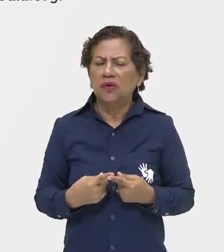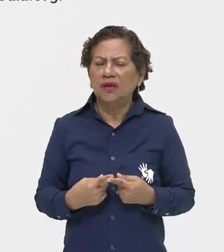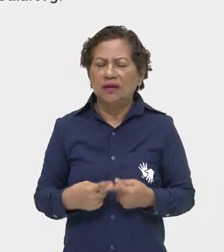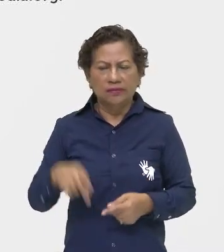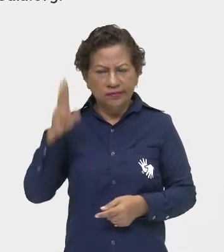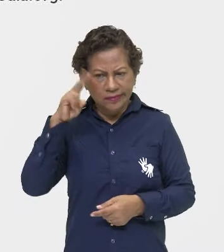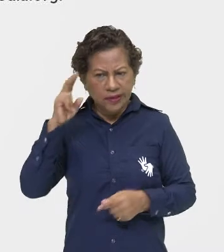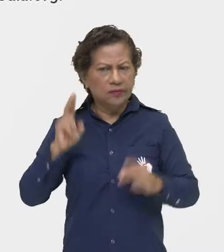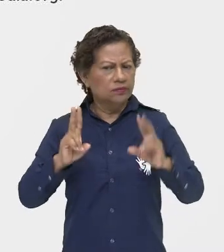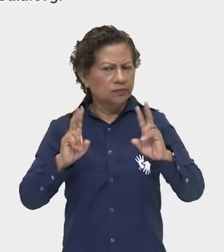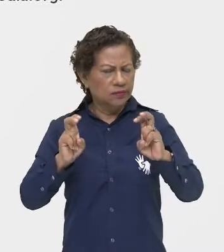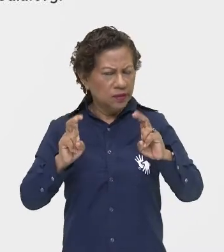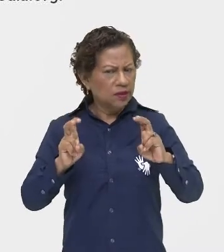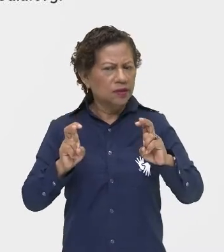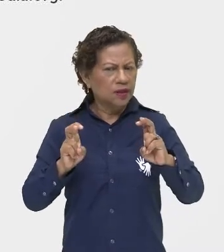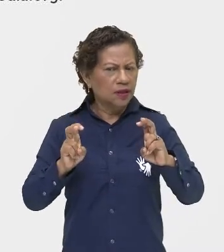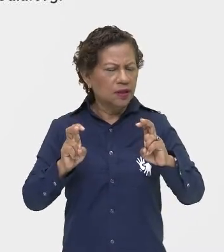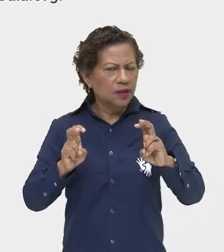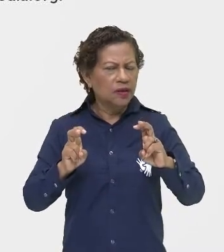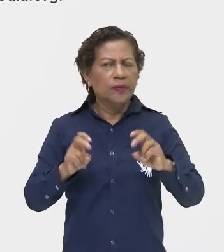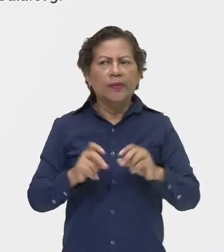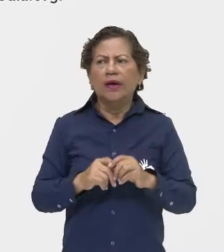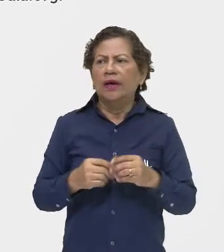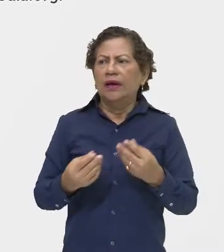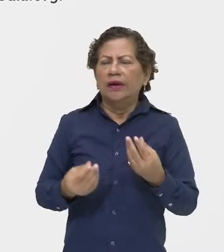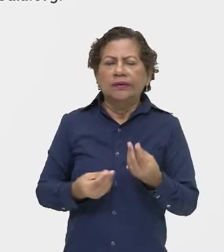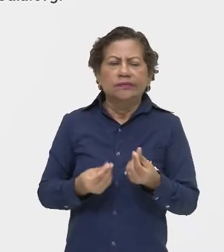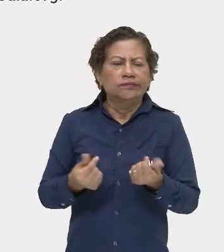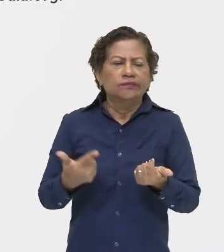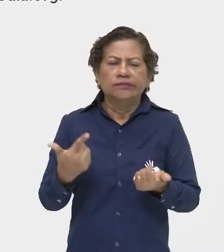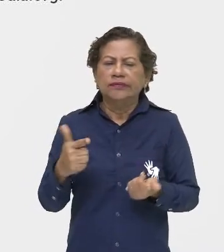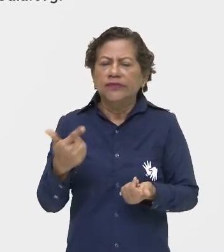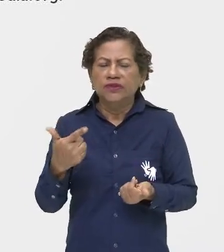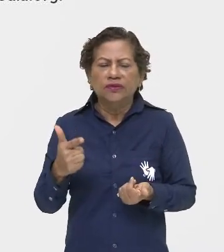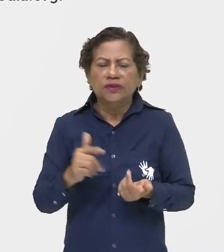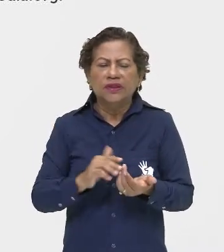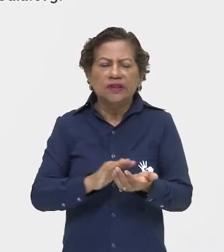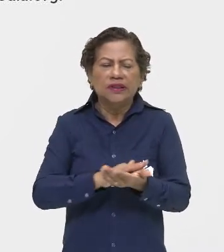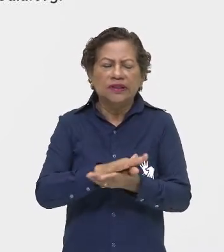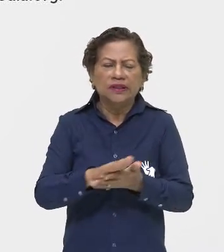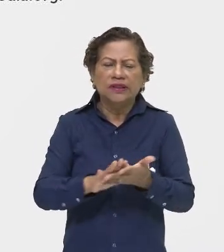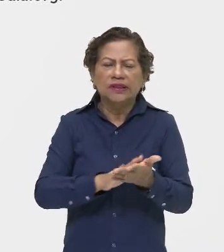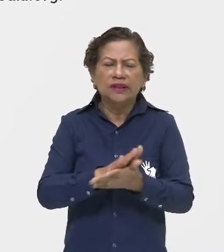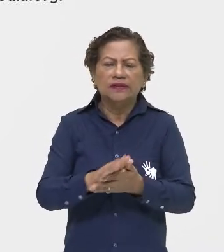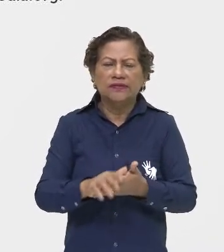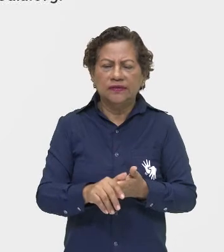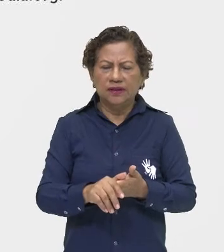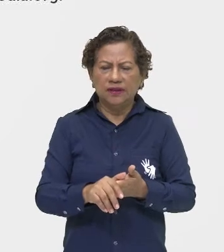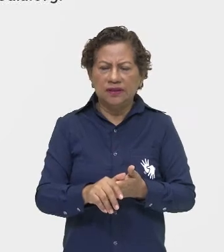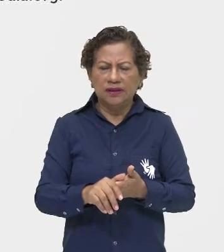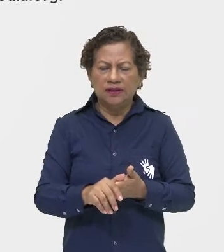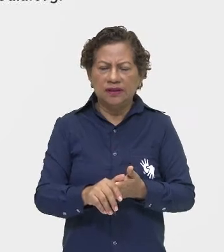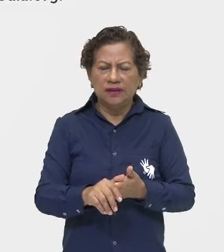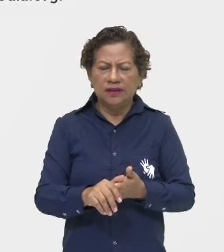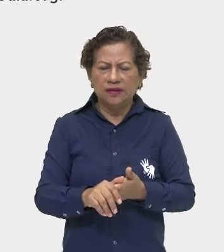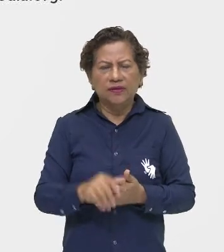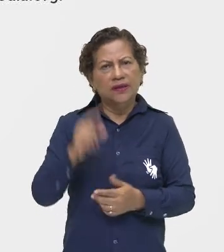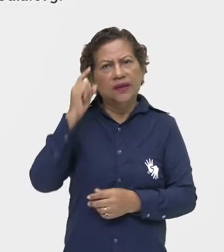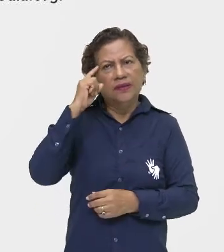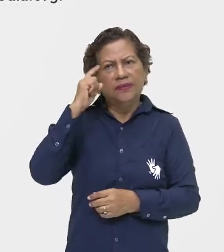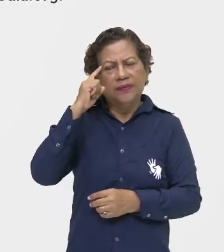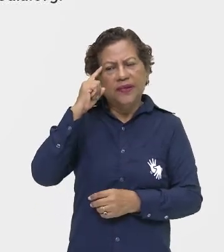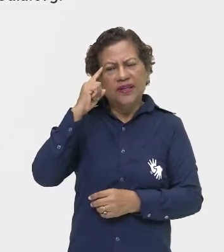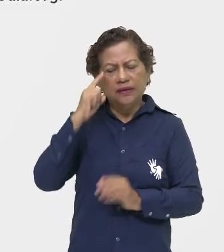temas sem lógica. Algo que ninguém espera, algo que não tem nada a ver. Eles vão lá e dizem, isso pode ser